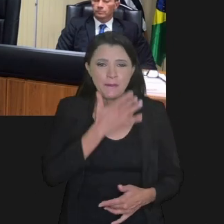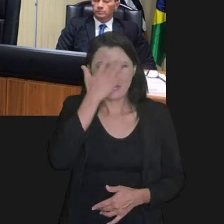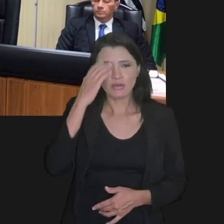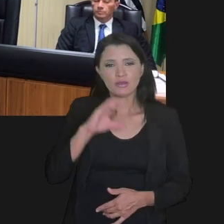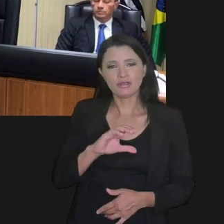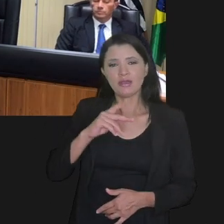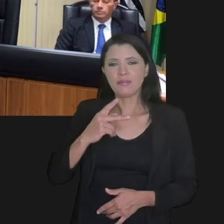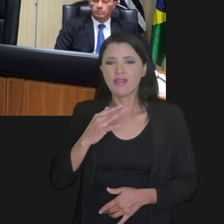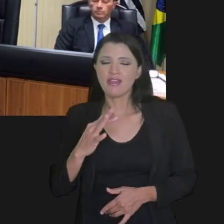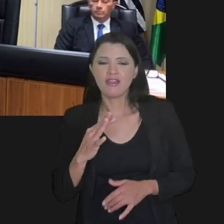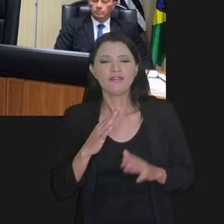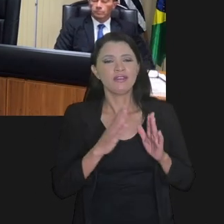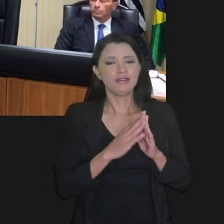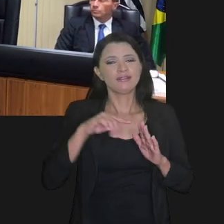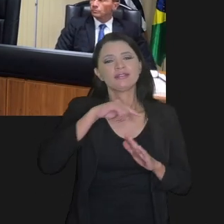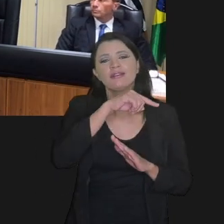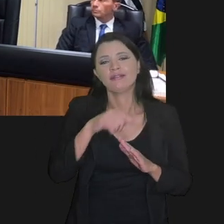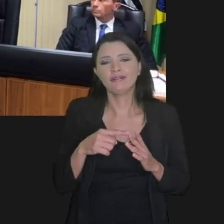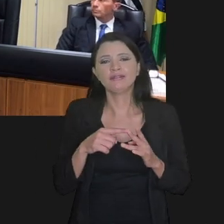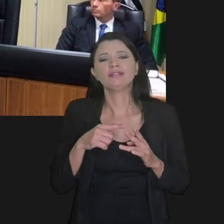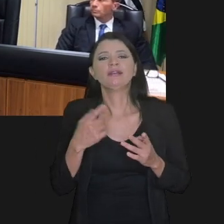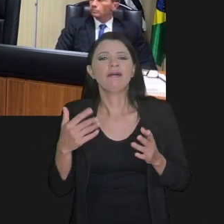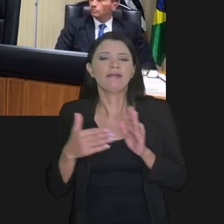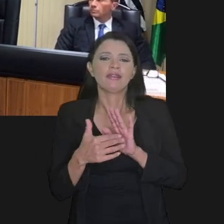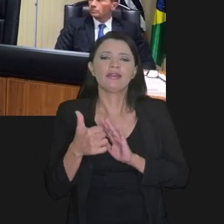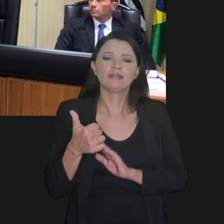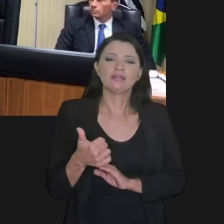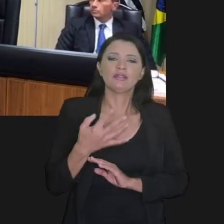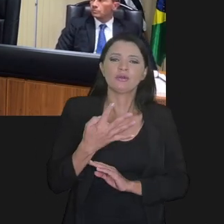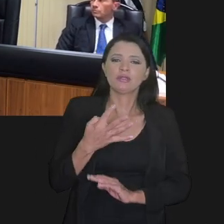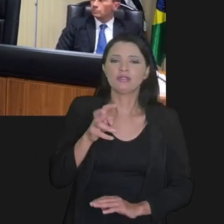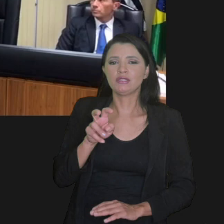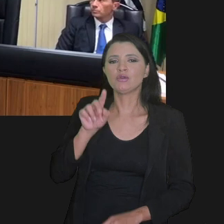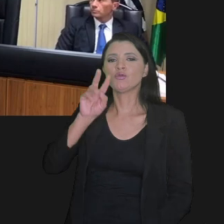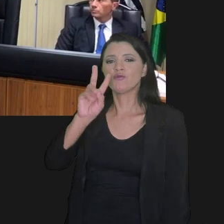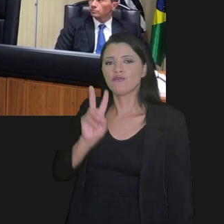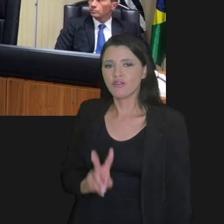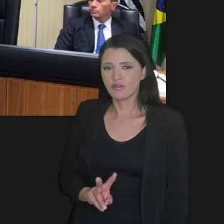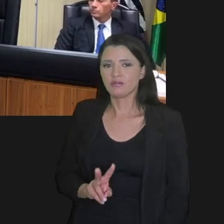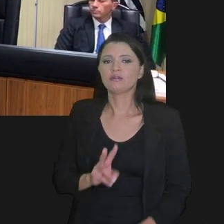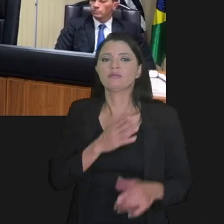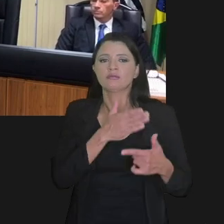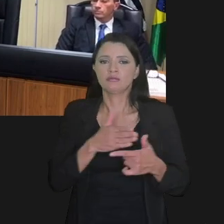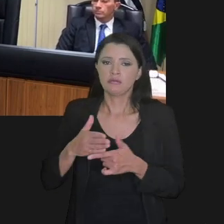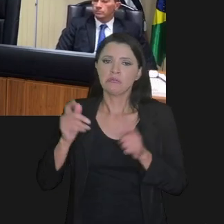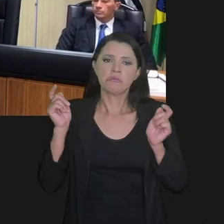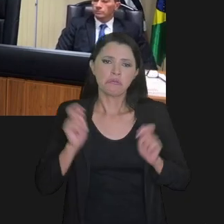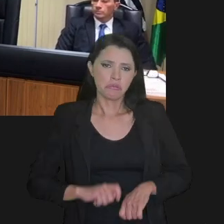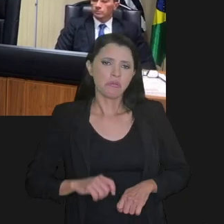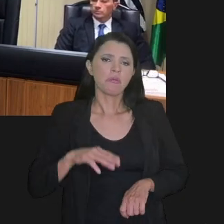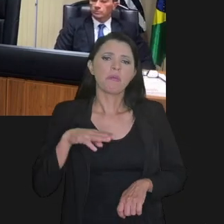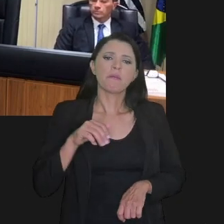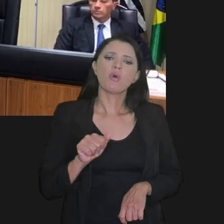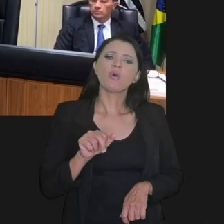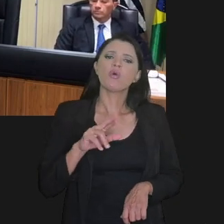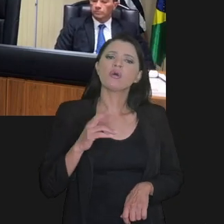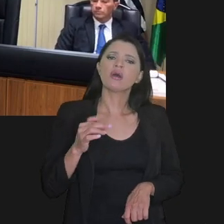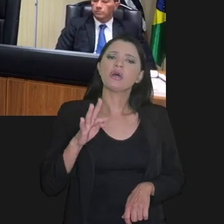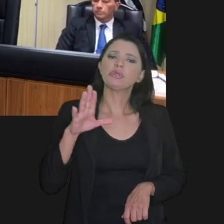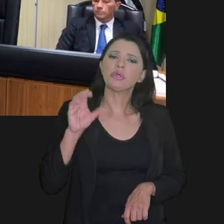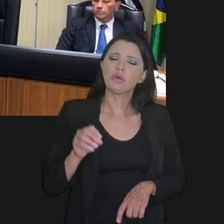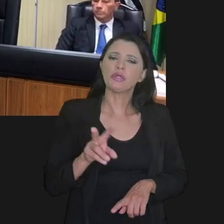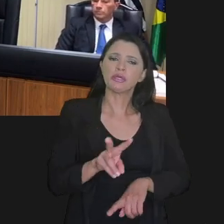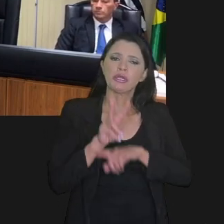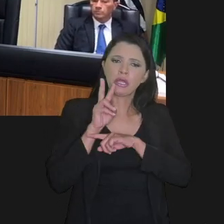diferenciadas, como eu disse, pessoa física, santa casa, vai até 145 vezes. Há possibilidade de